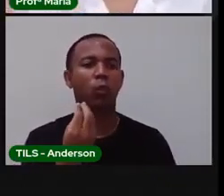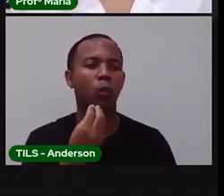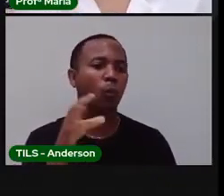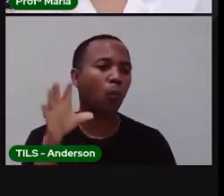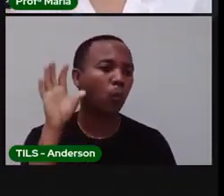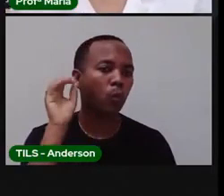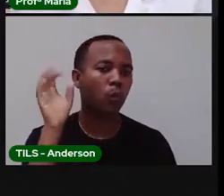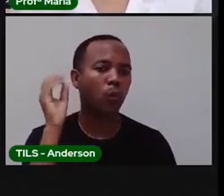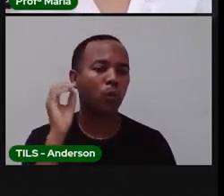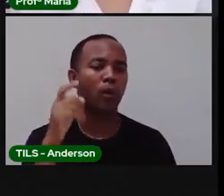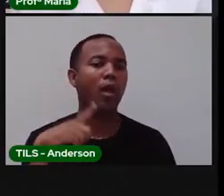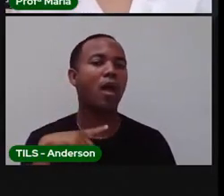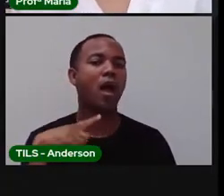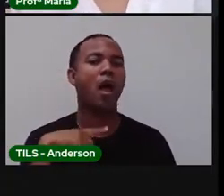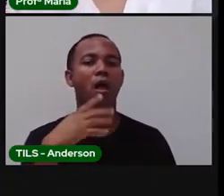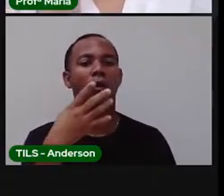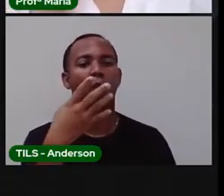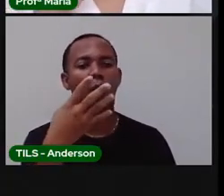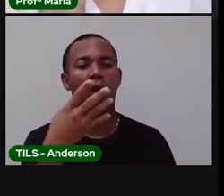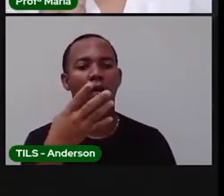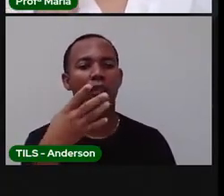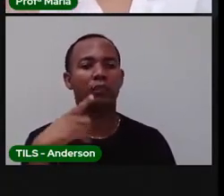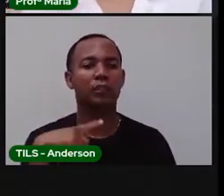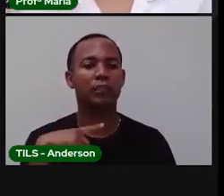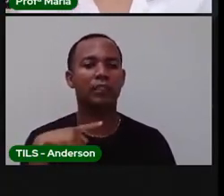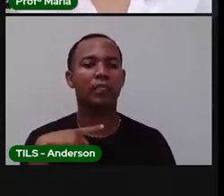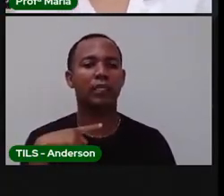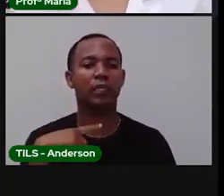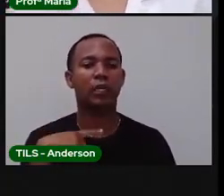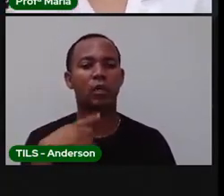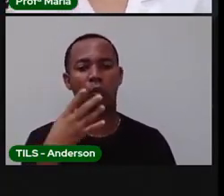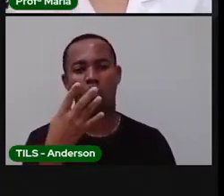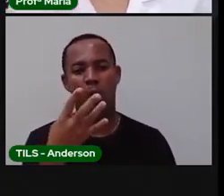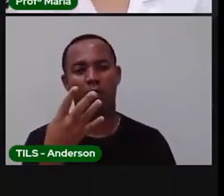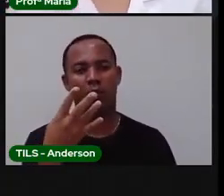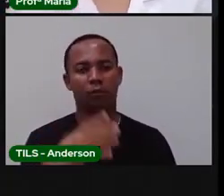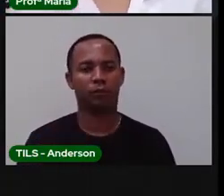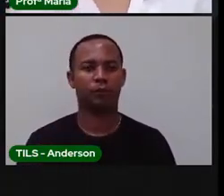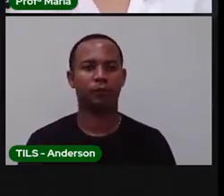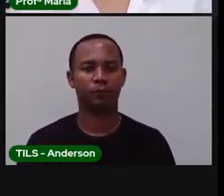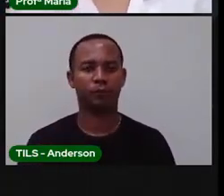vezes? Quatro. Então eu já sei que tem quantas sílabas? Quatro.